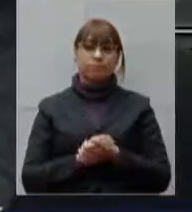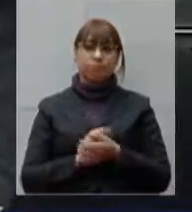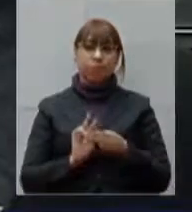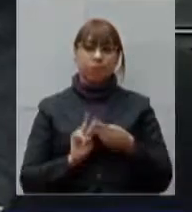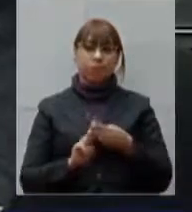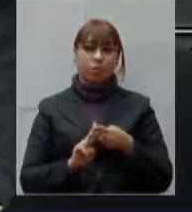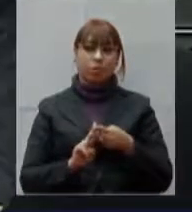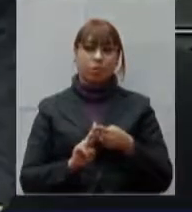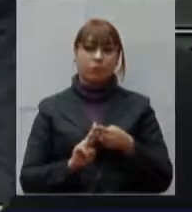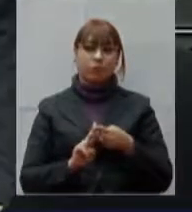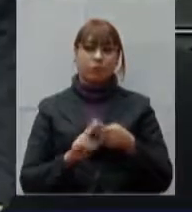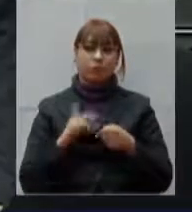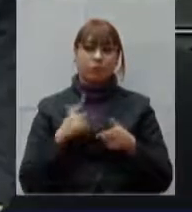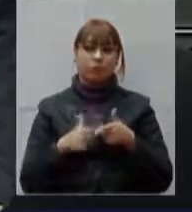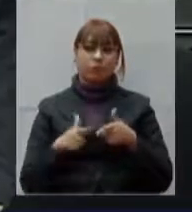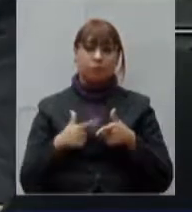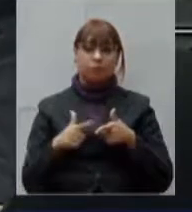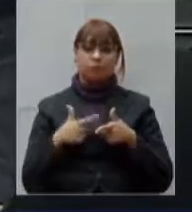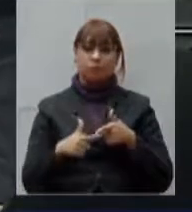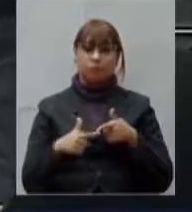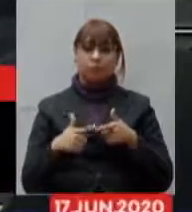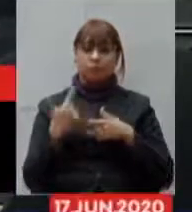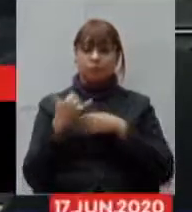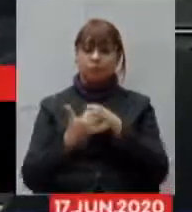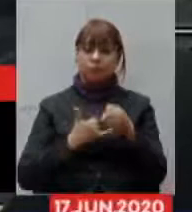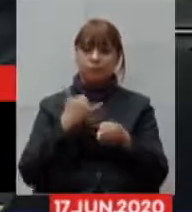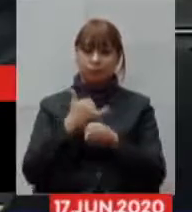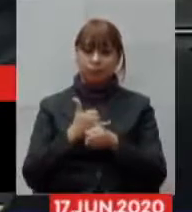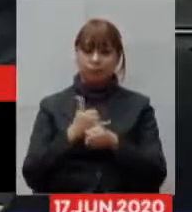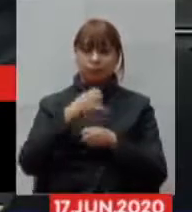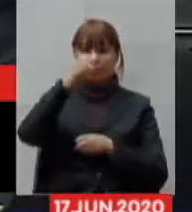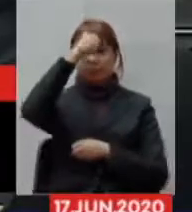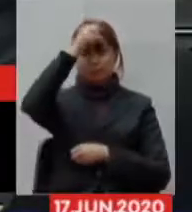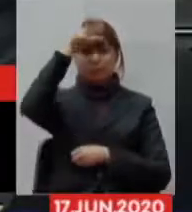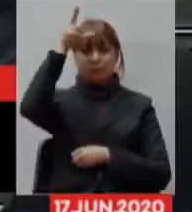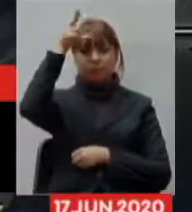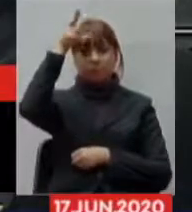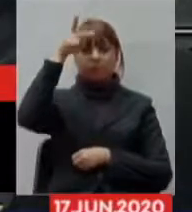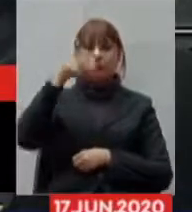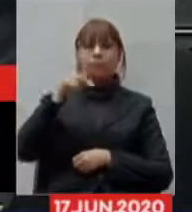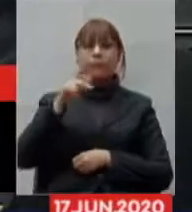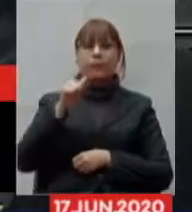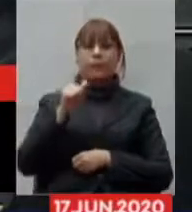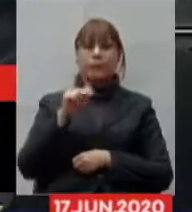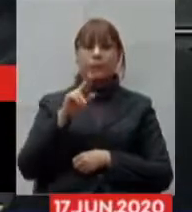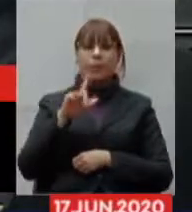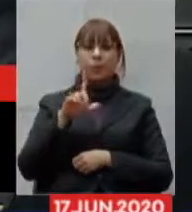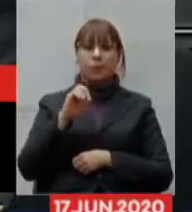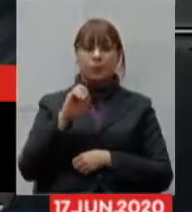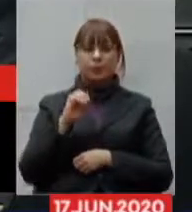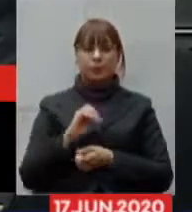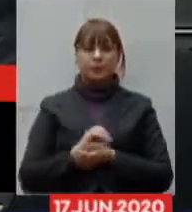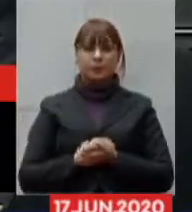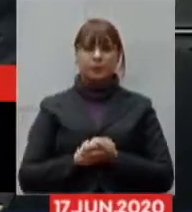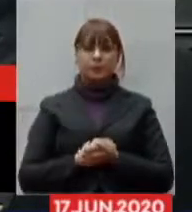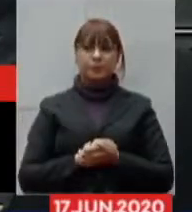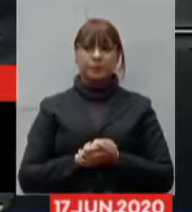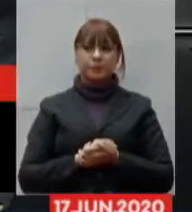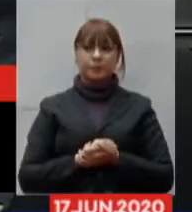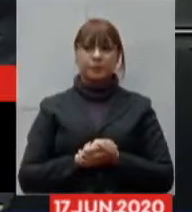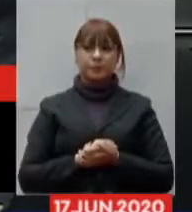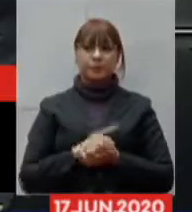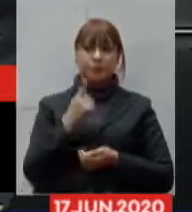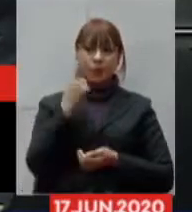tivemos um problema com a conexão do prefeito Paulo Pial vamos ver se ele